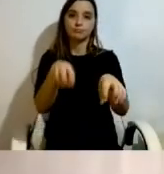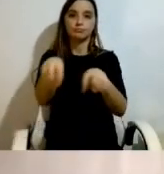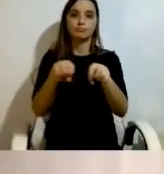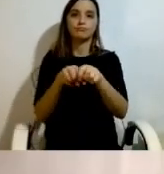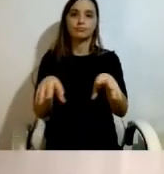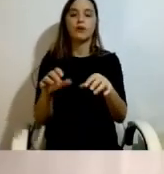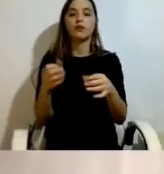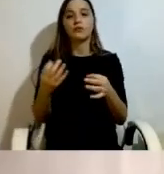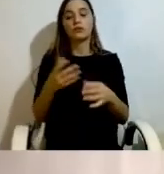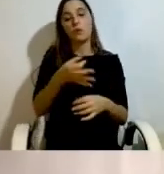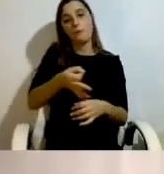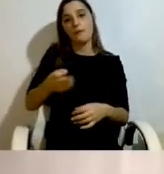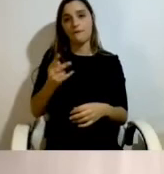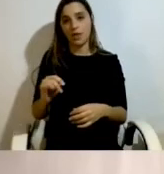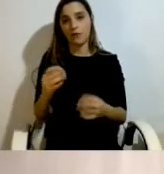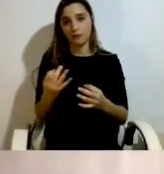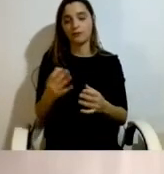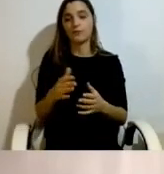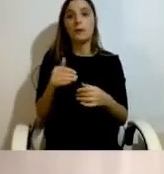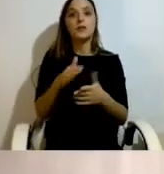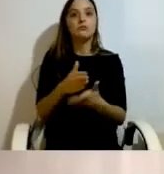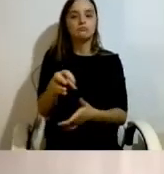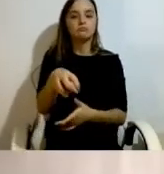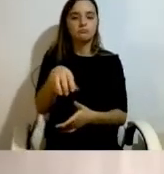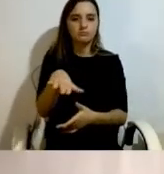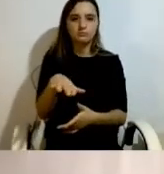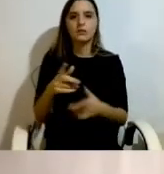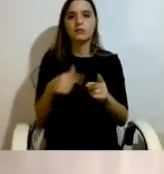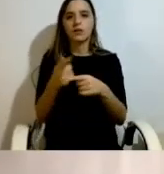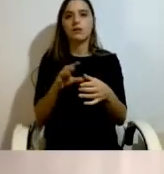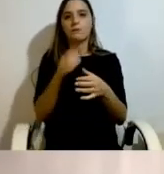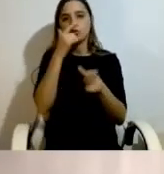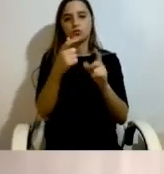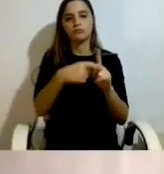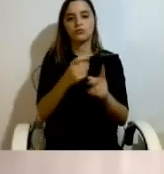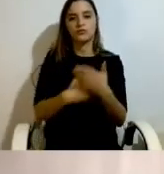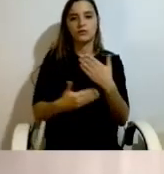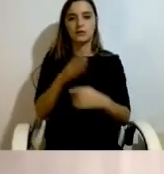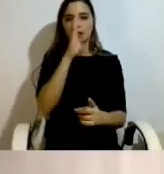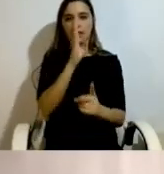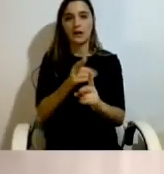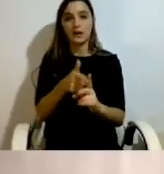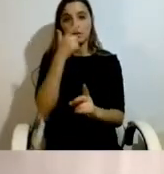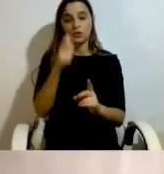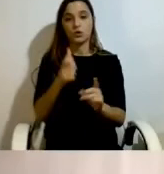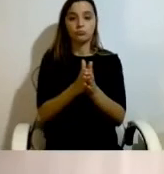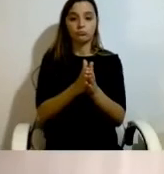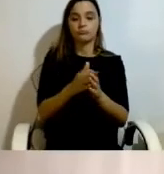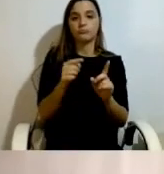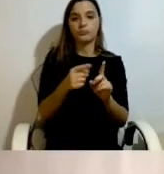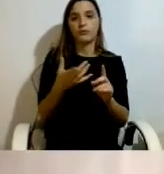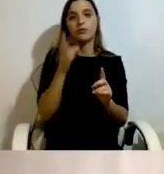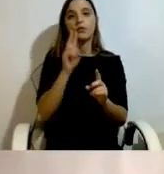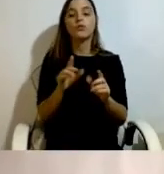a nível local. A nível das pessoas beneficiarem as diretas, os utilizadores e as utilizadoras viram mantida a